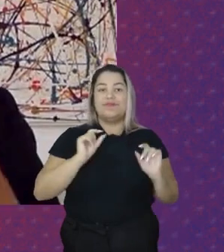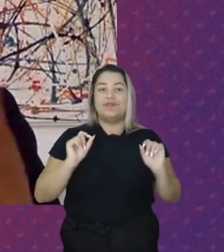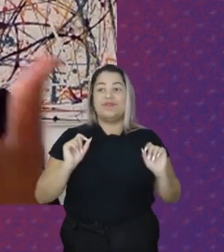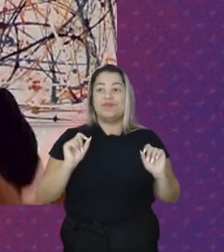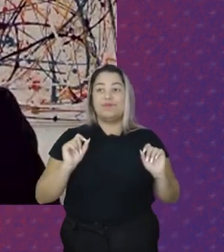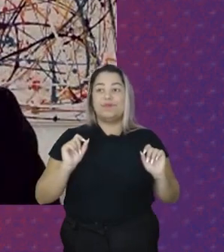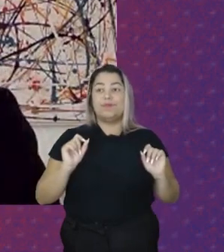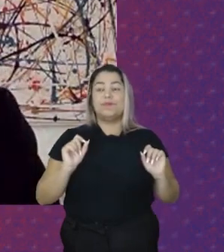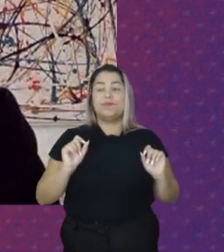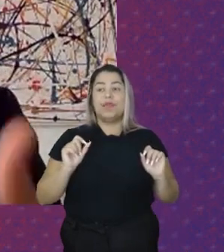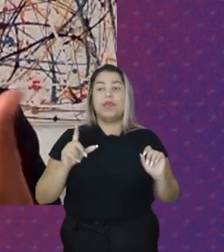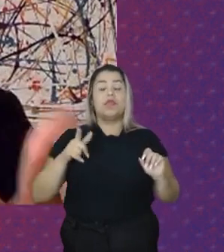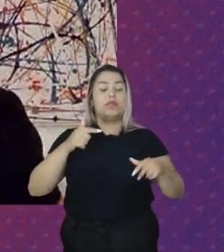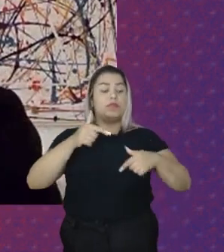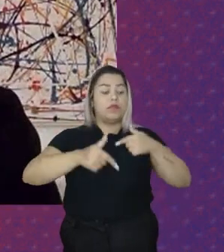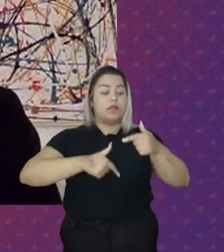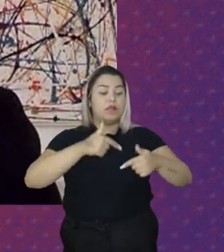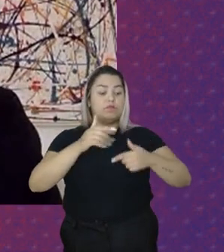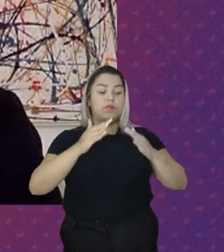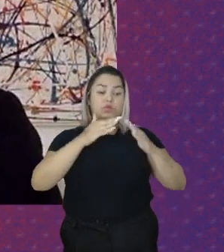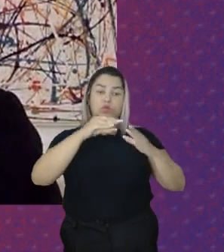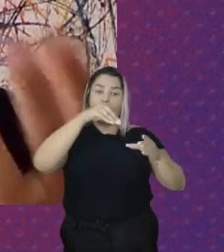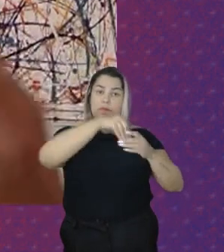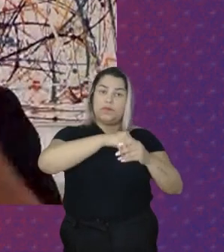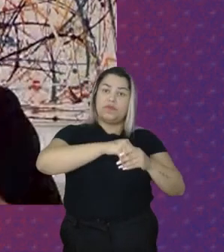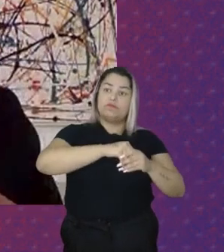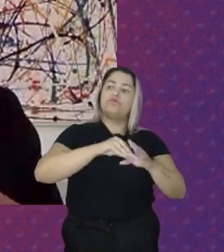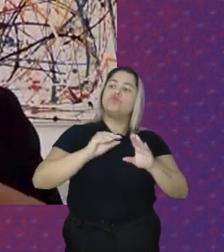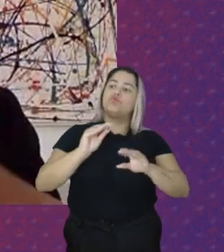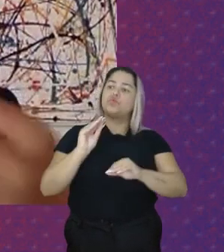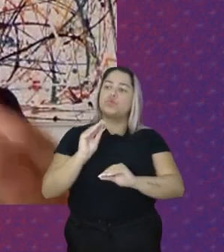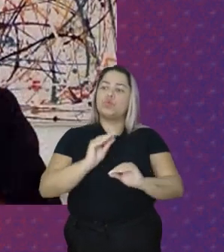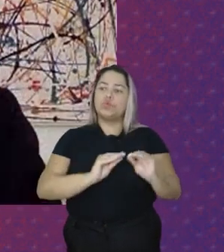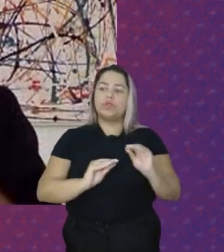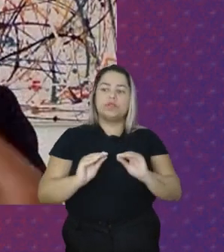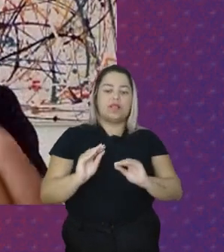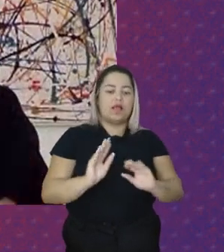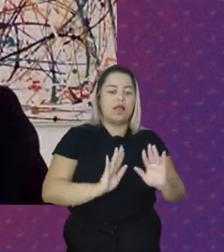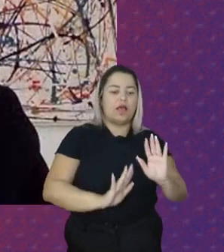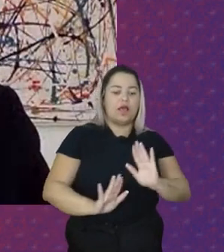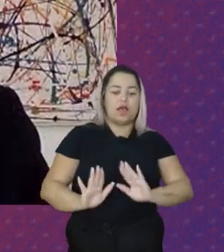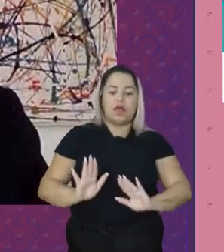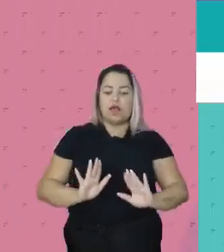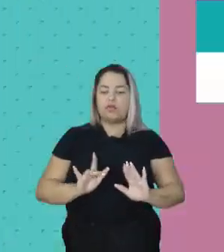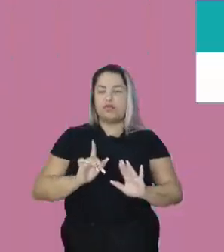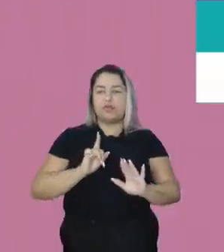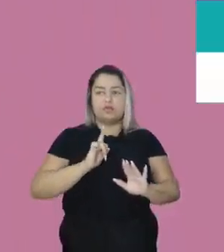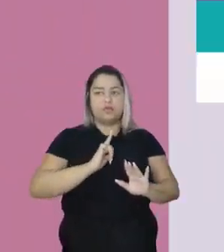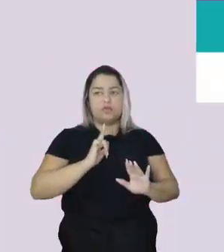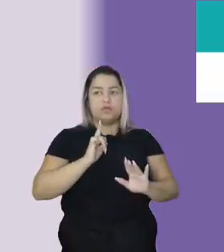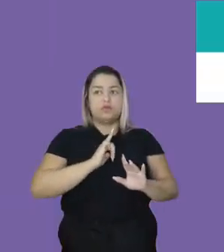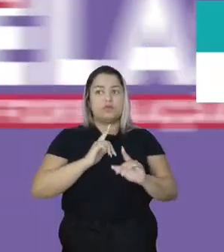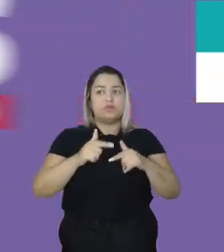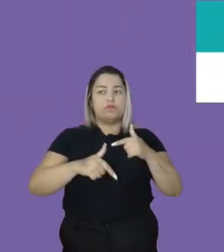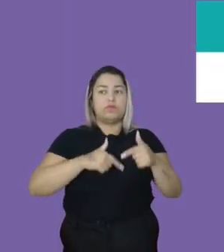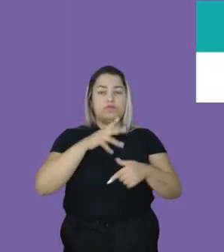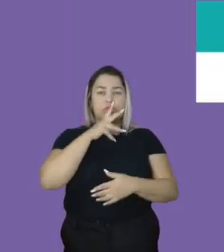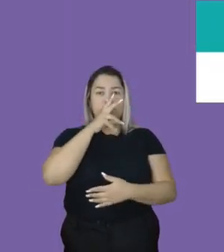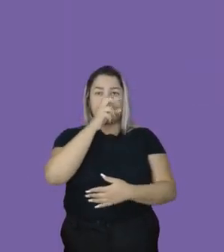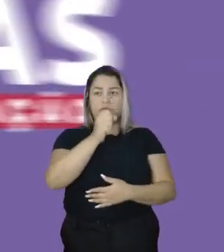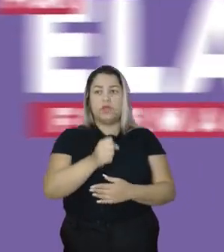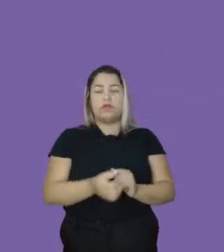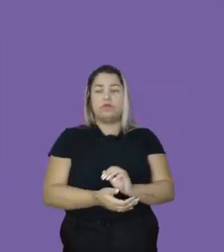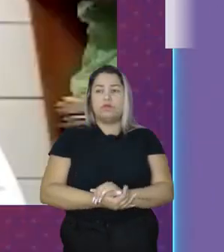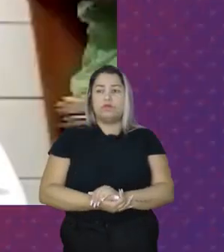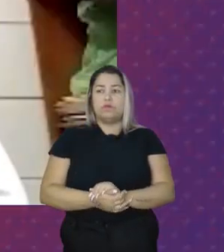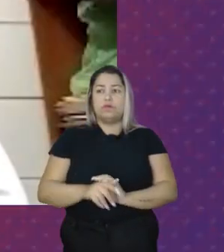Desse trabalho Doméstico E de cuidados Essencial A produção E reprodução Da força de trabalho Meu nome